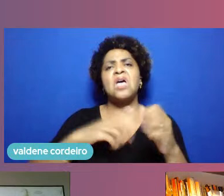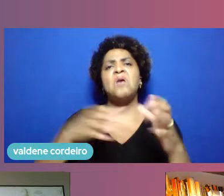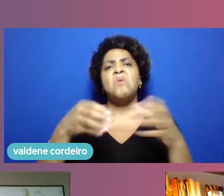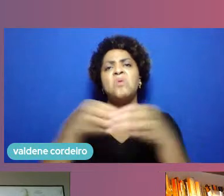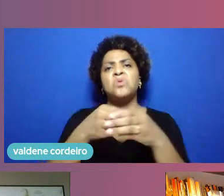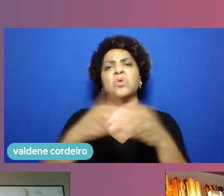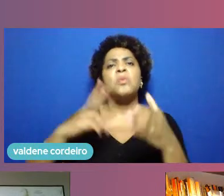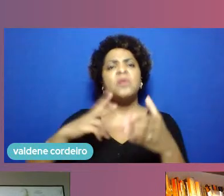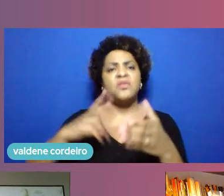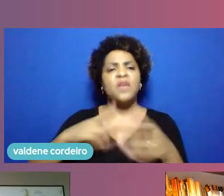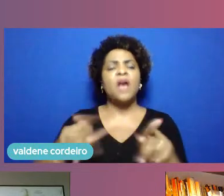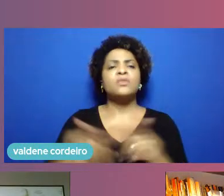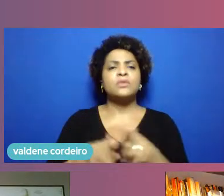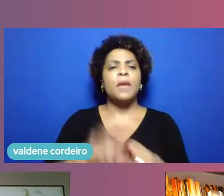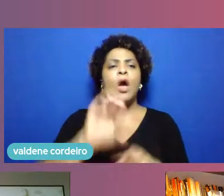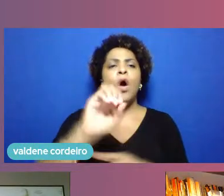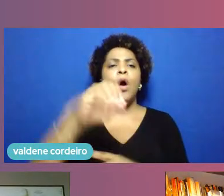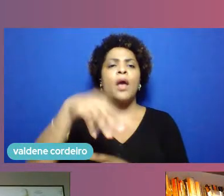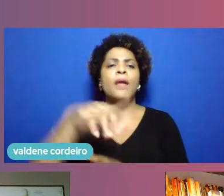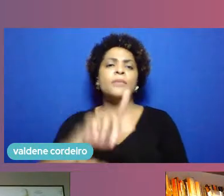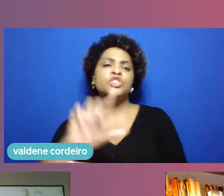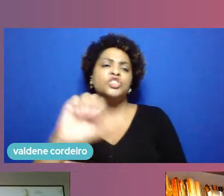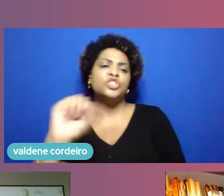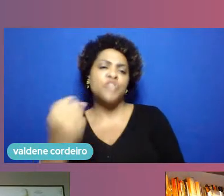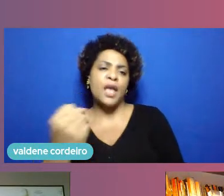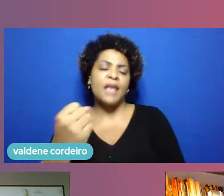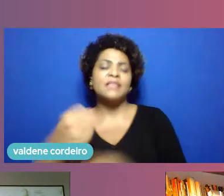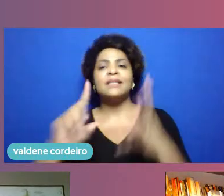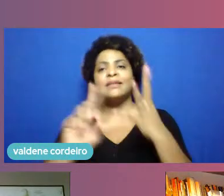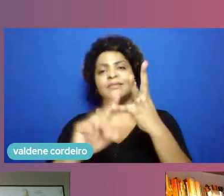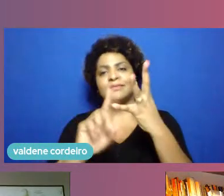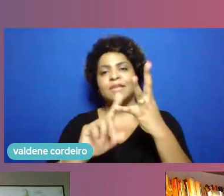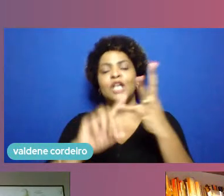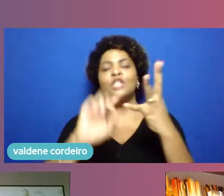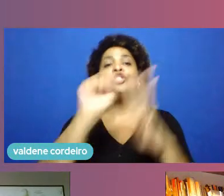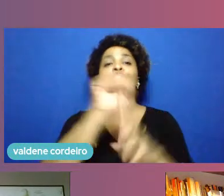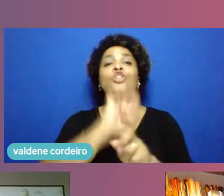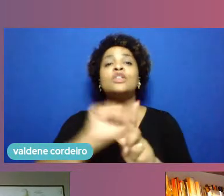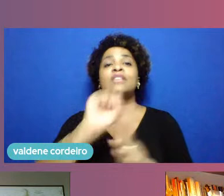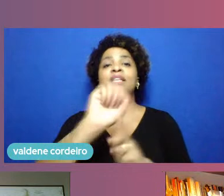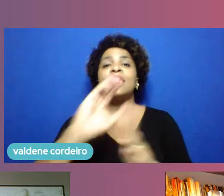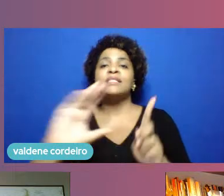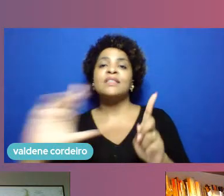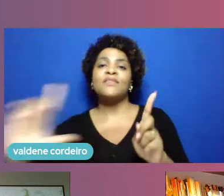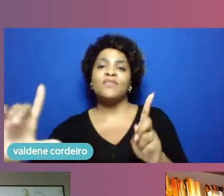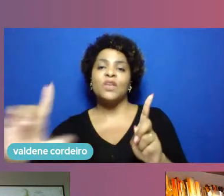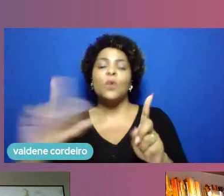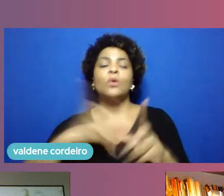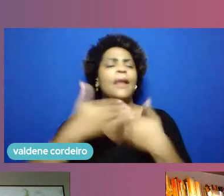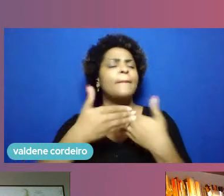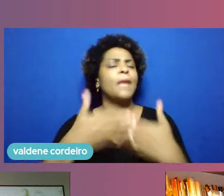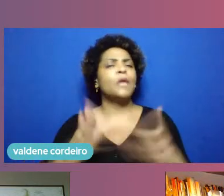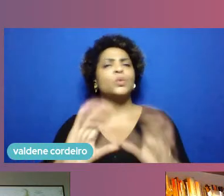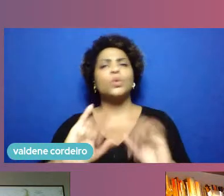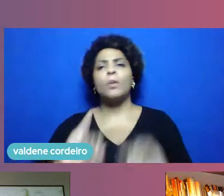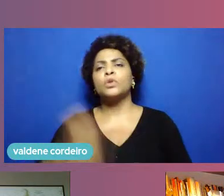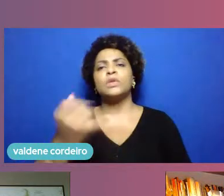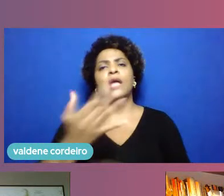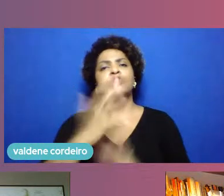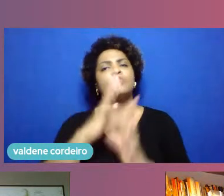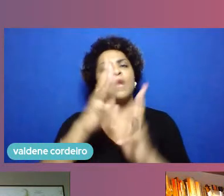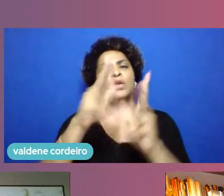de uma quarta hélice que seria a sociedade civil e a ideia é ter abertura para todos eles então a gente começou já